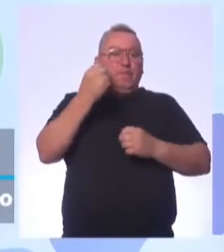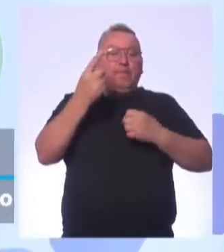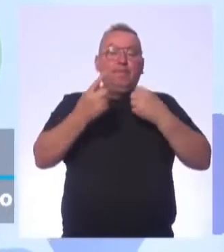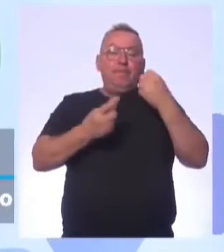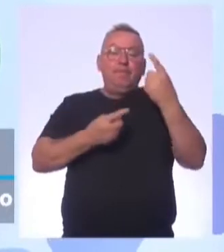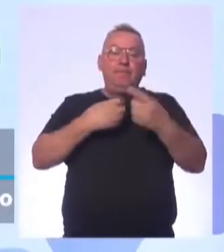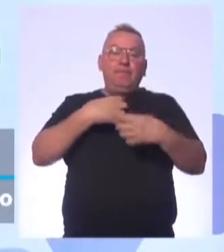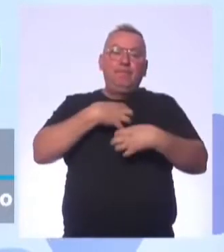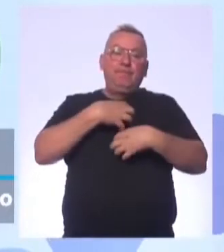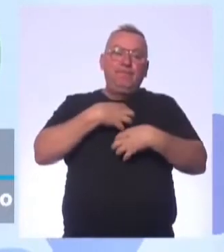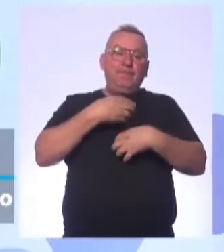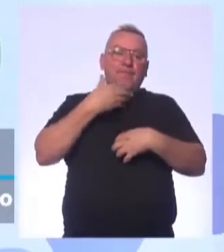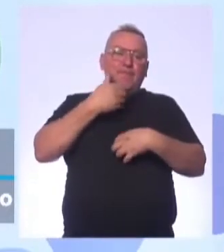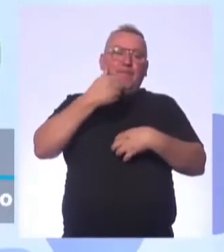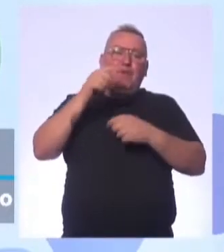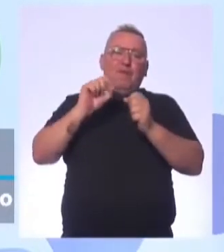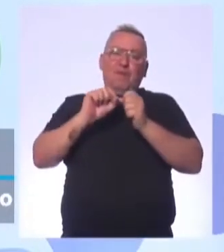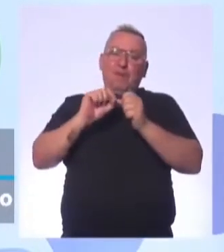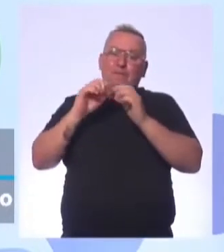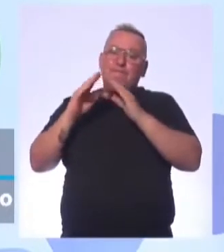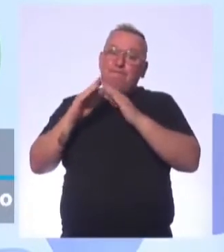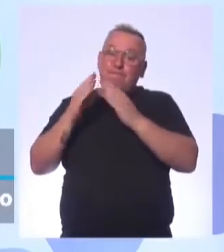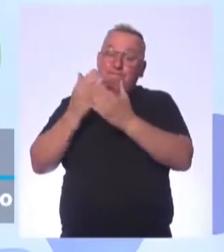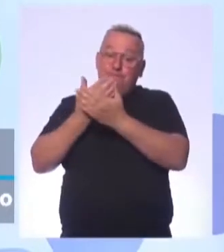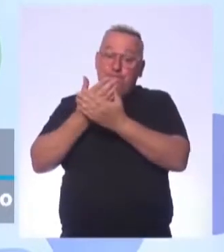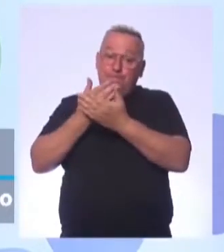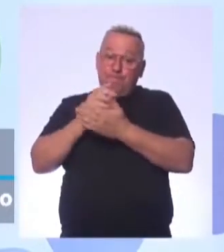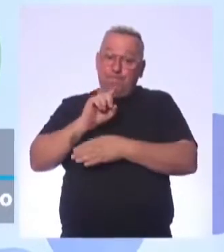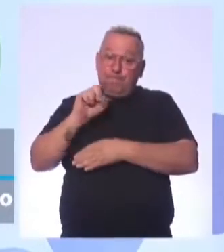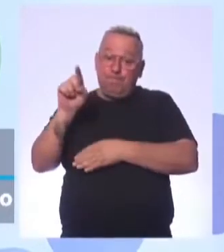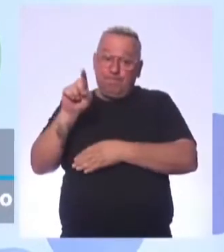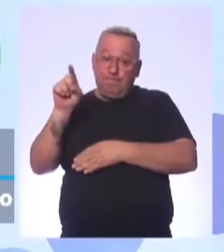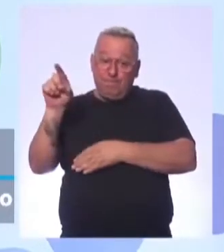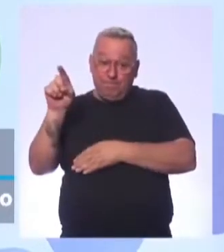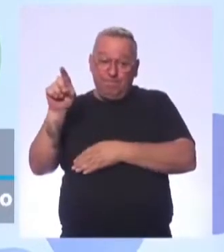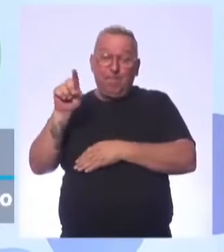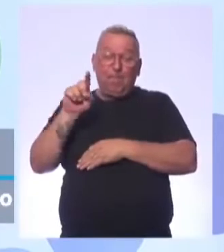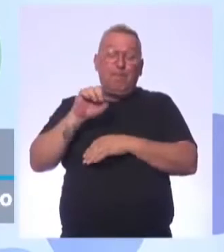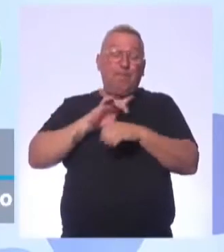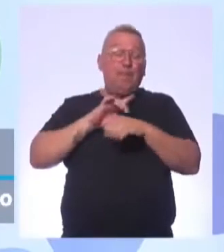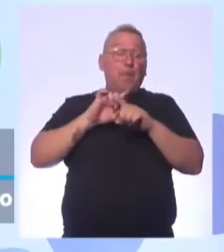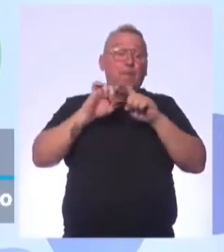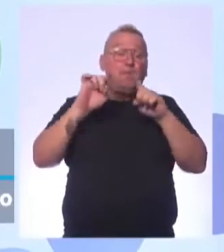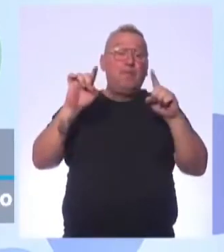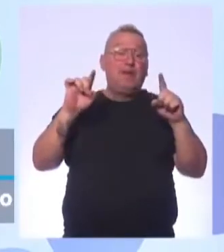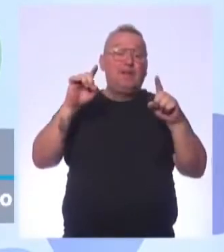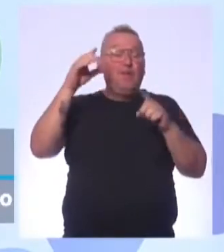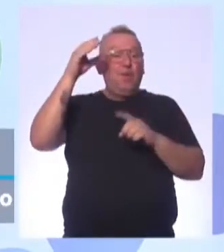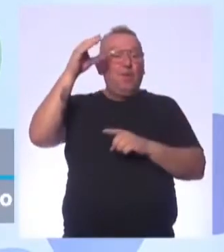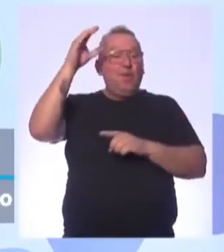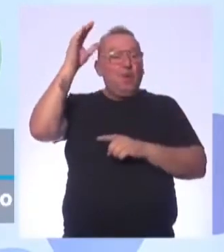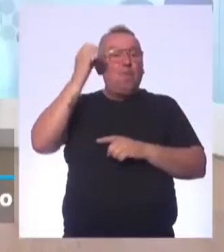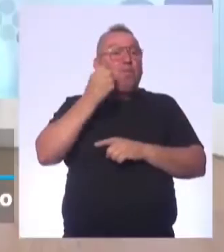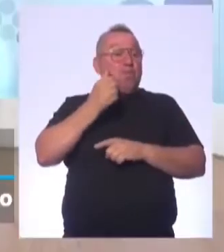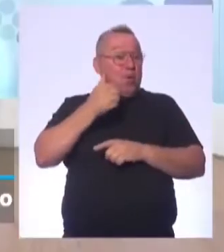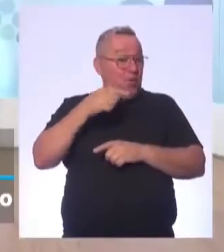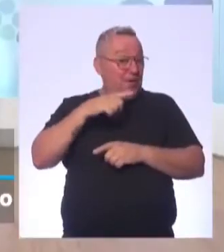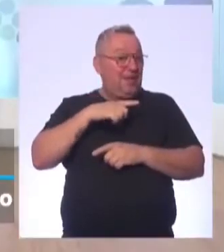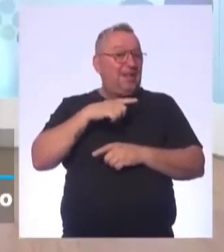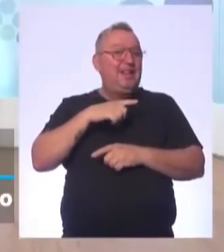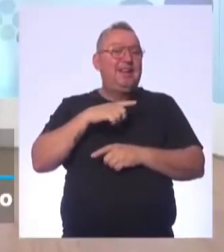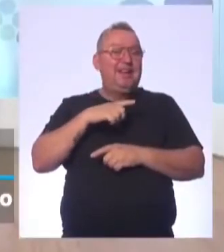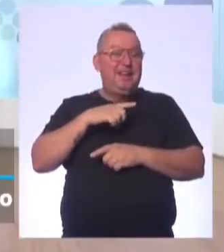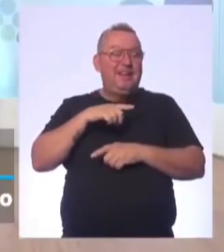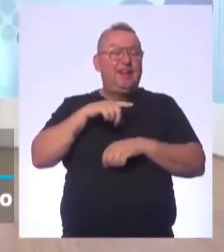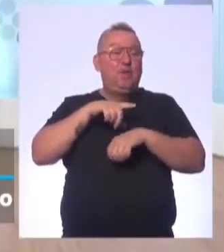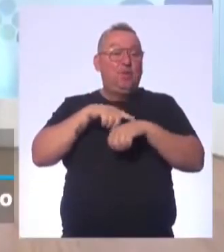situações é melhor a gente fazer na escola, com segurança, mas o conhecimento é bom já ter. Sim, vamos, porque a